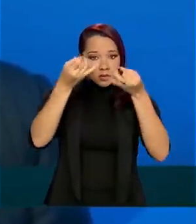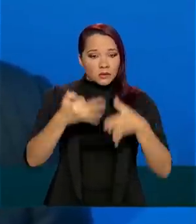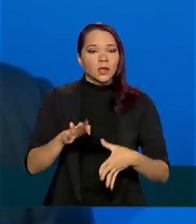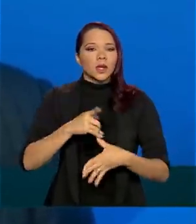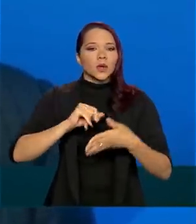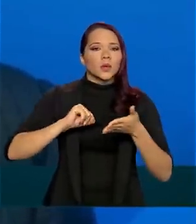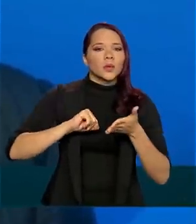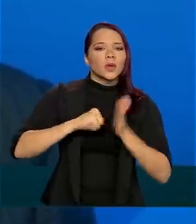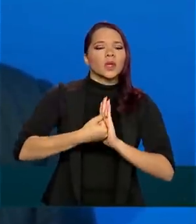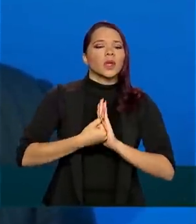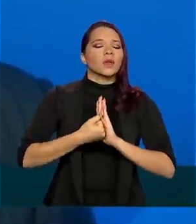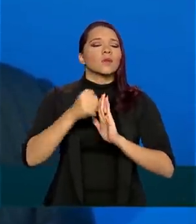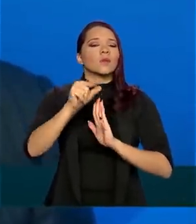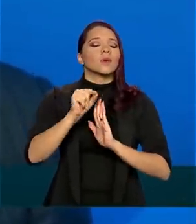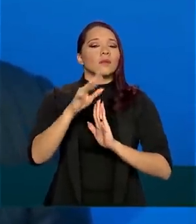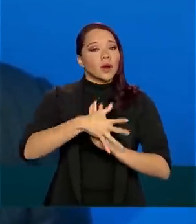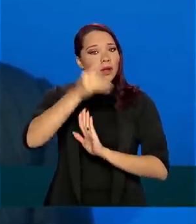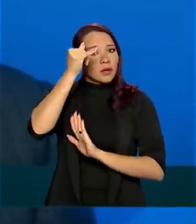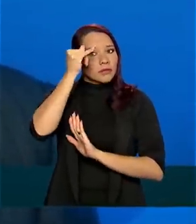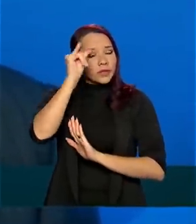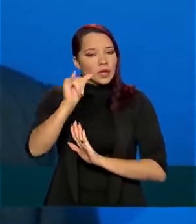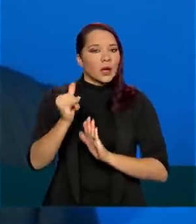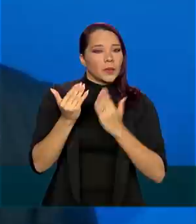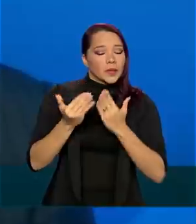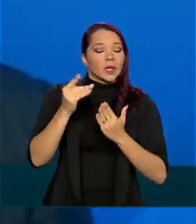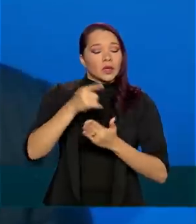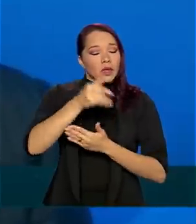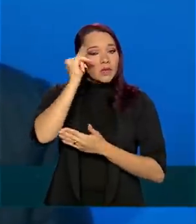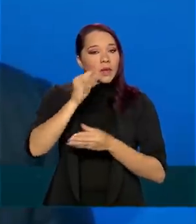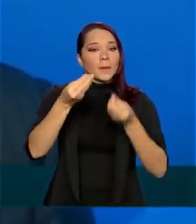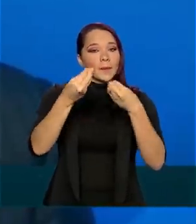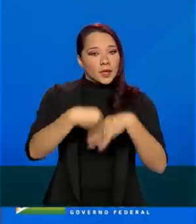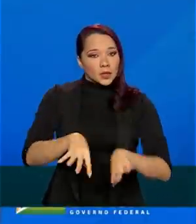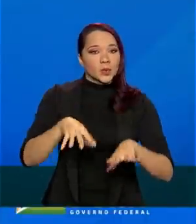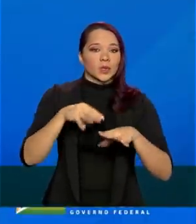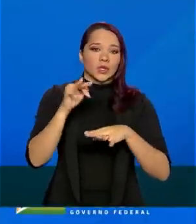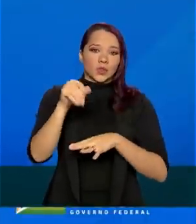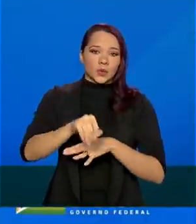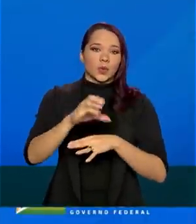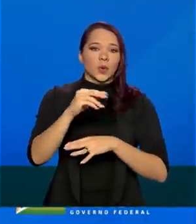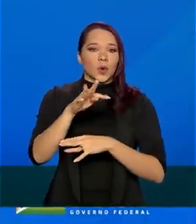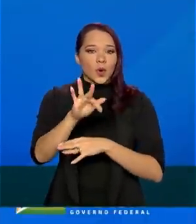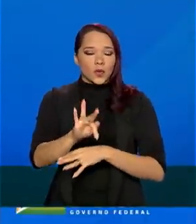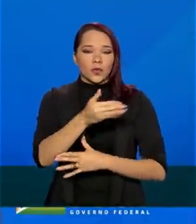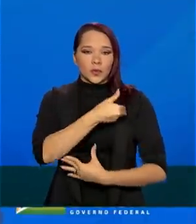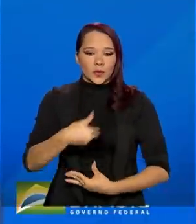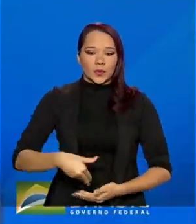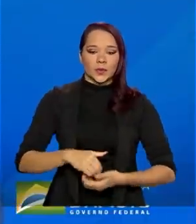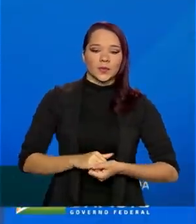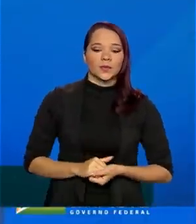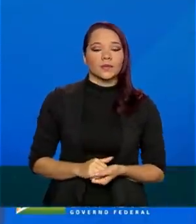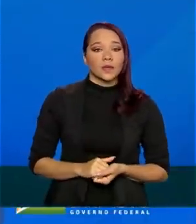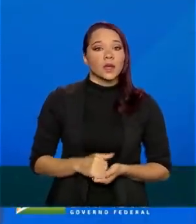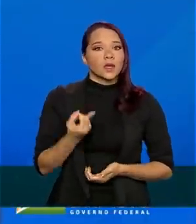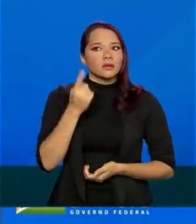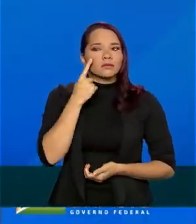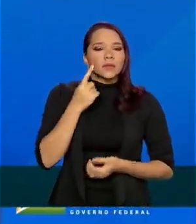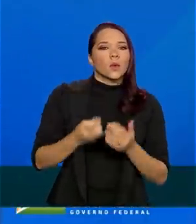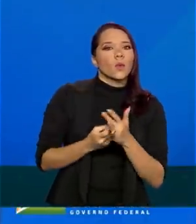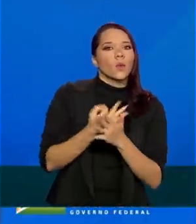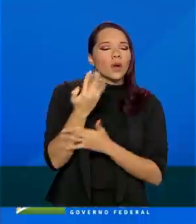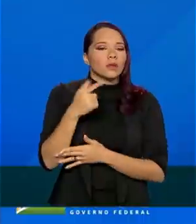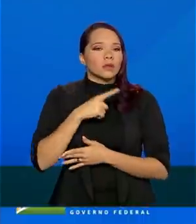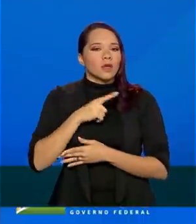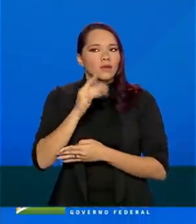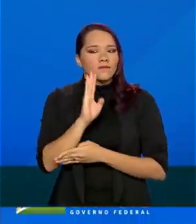foram feitos de forma preventiva e sem danos aos cofres públicos. Do ponto de vista de quanto que houve